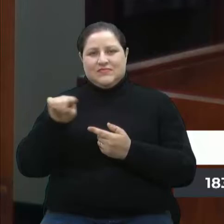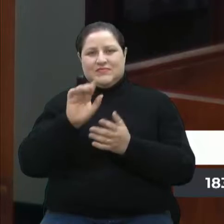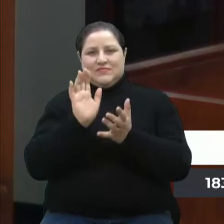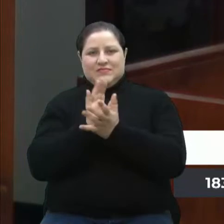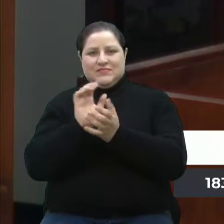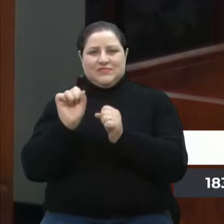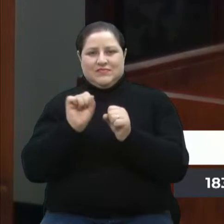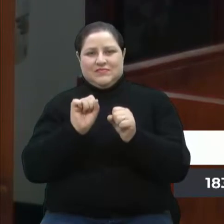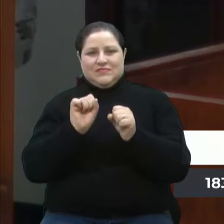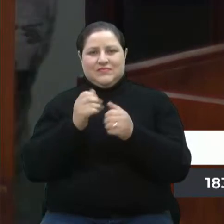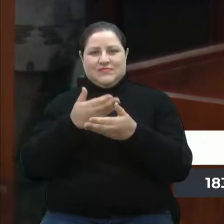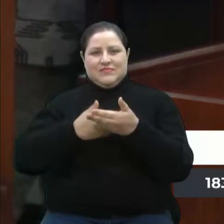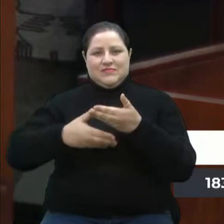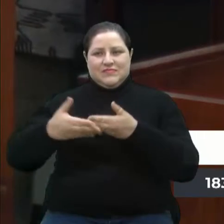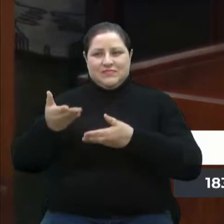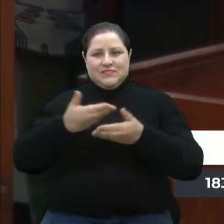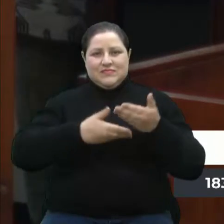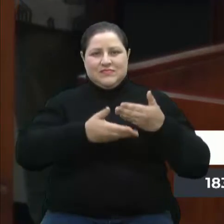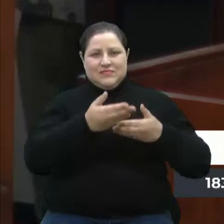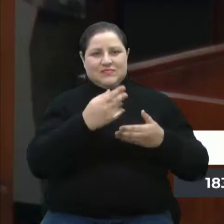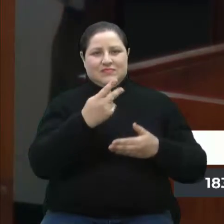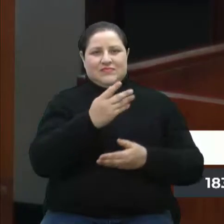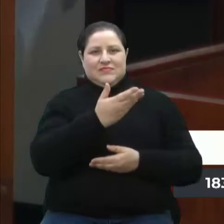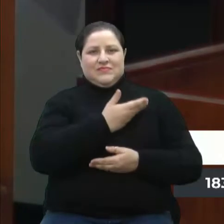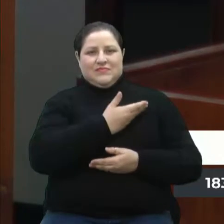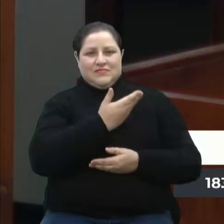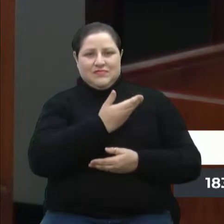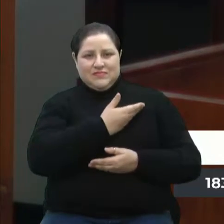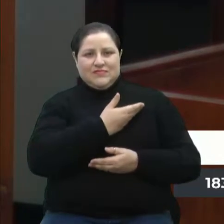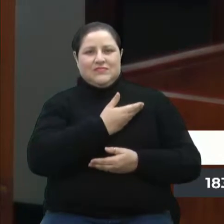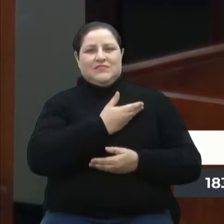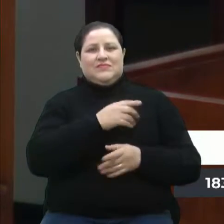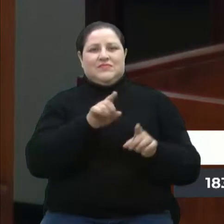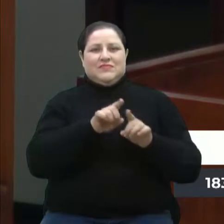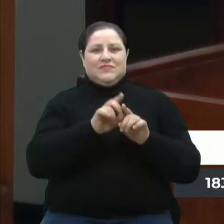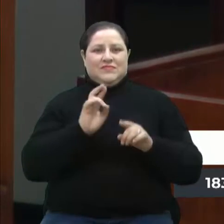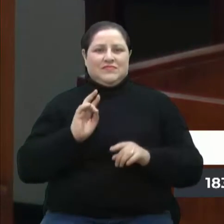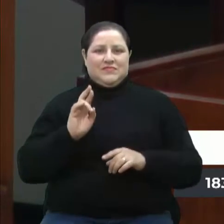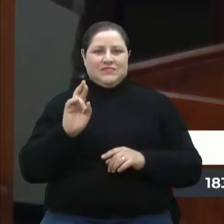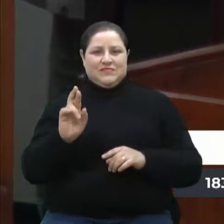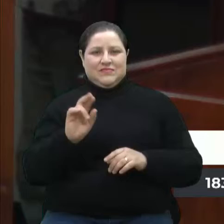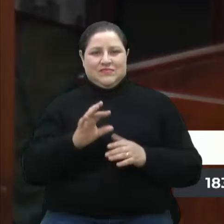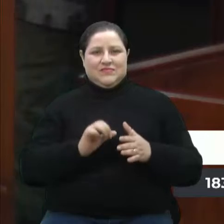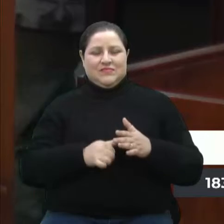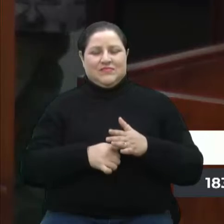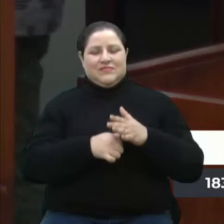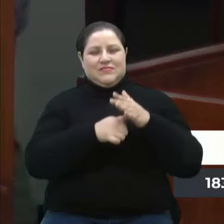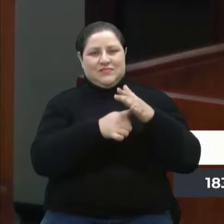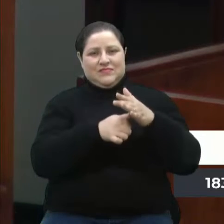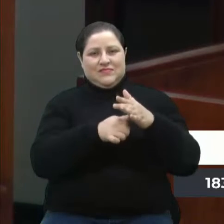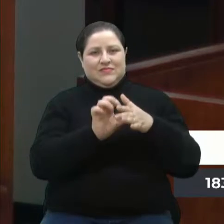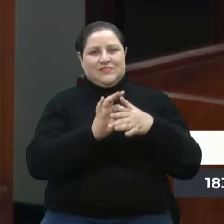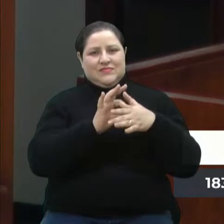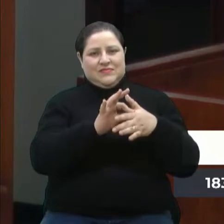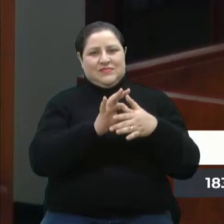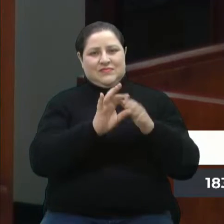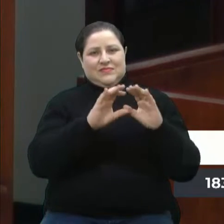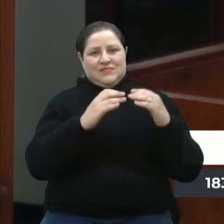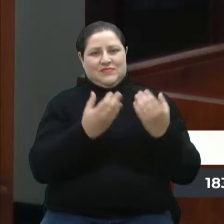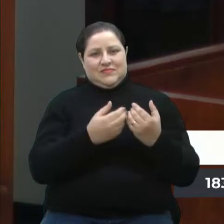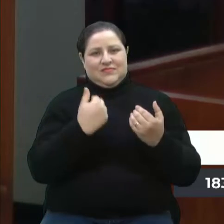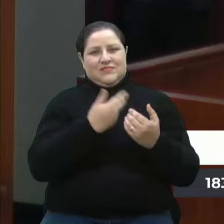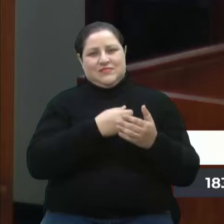possam, inclusive, ter compartilhado com os amigos, com os representantes, os líderes comunitários, como a gente também tem tentado fazer.